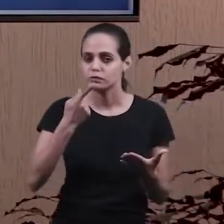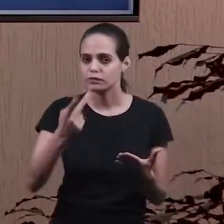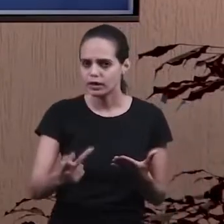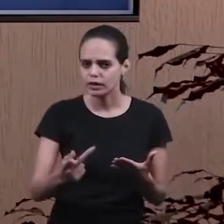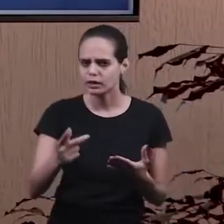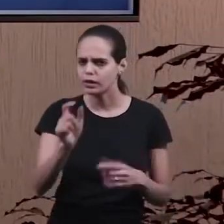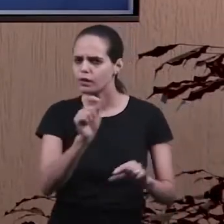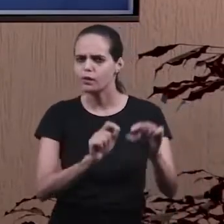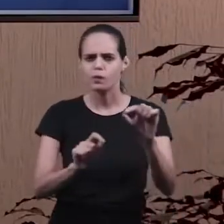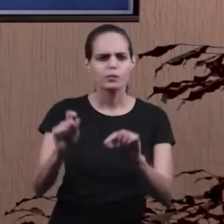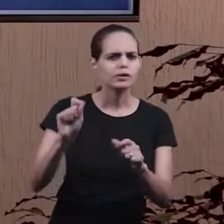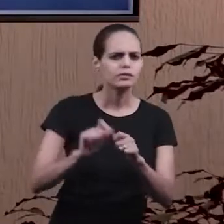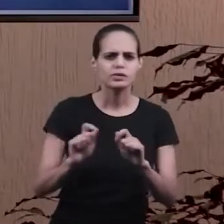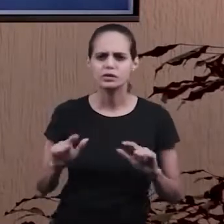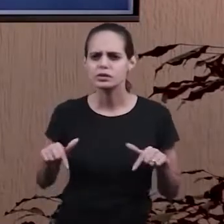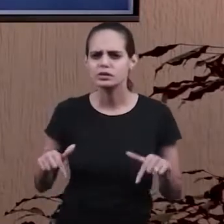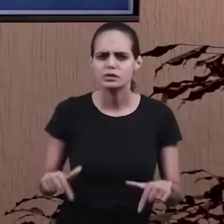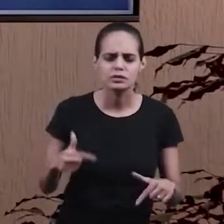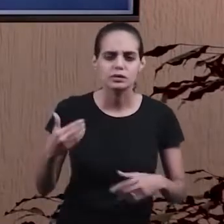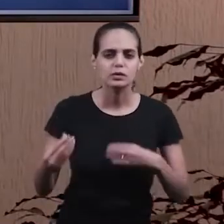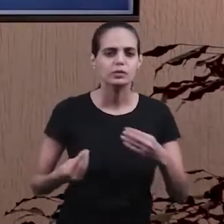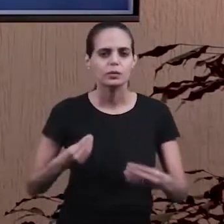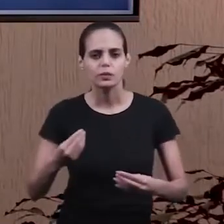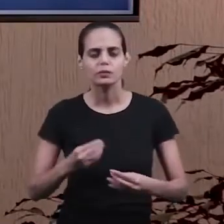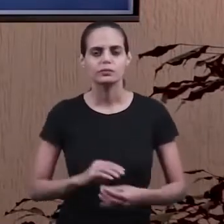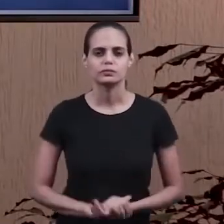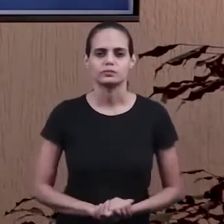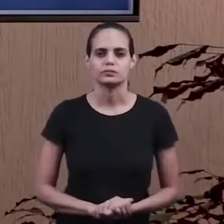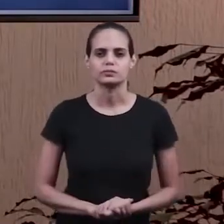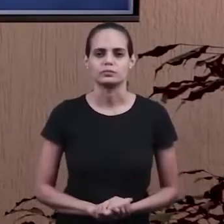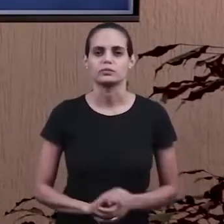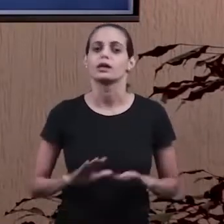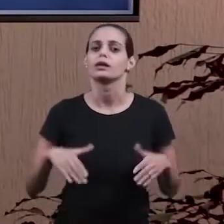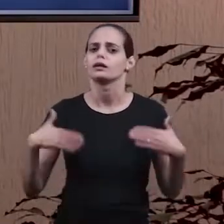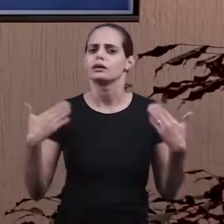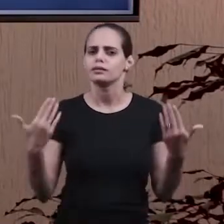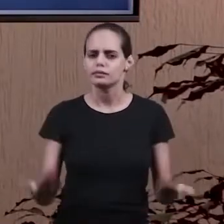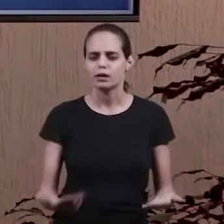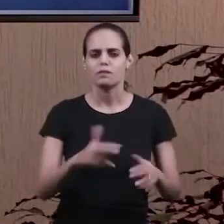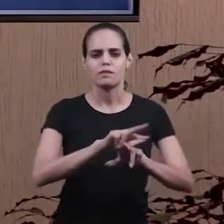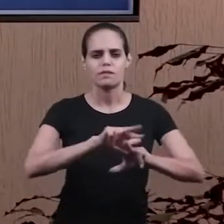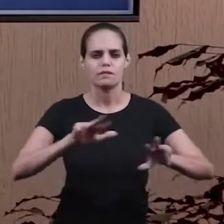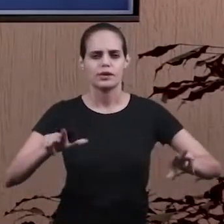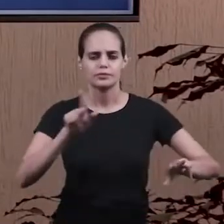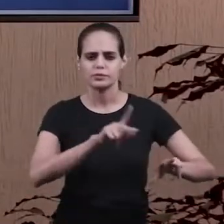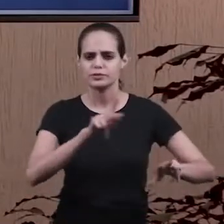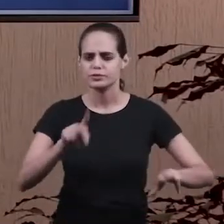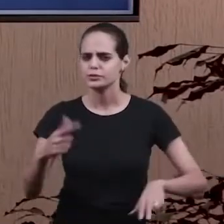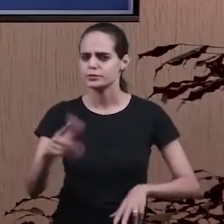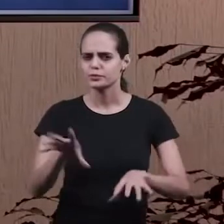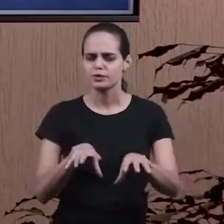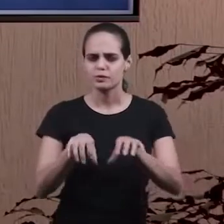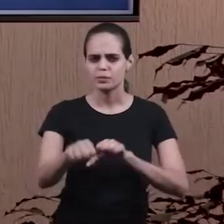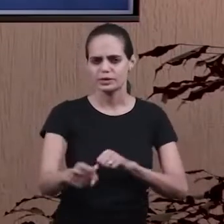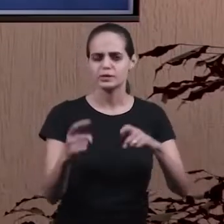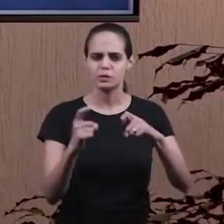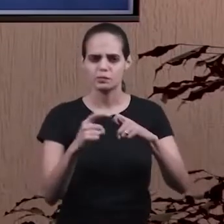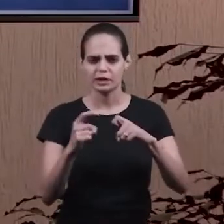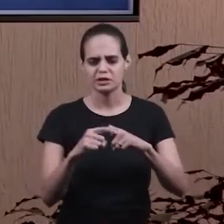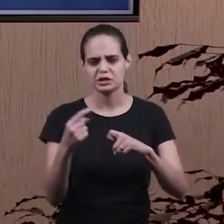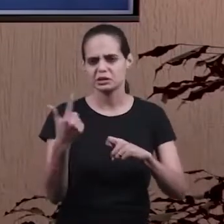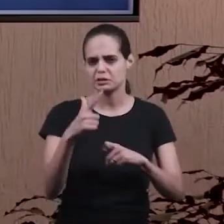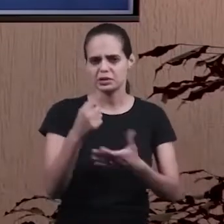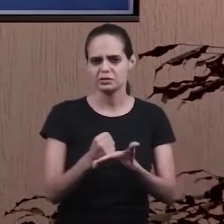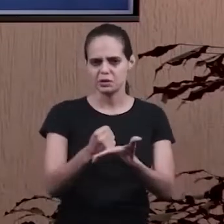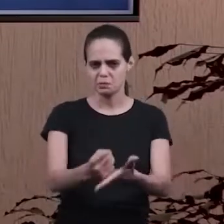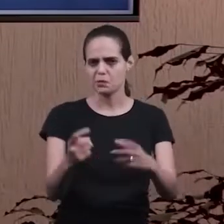fazer nesse caso. A maioria dos professores não tem uma formação médica nem paramédica,